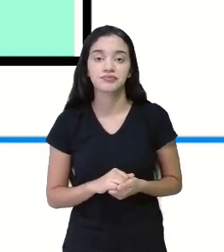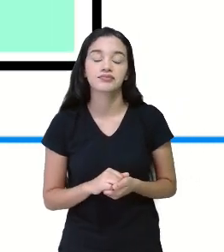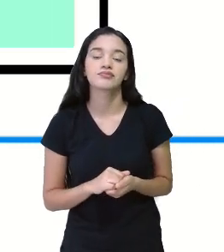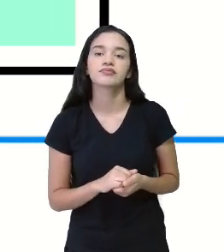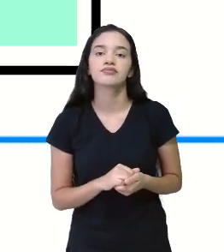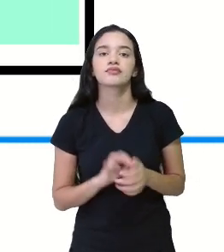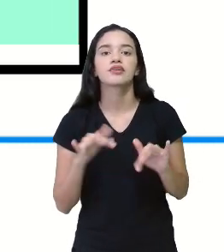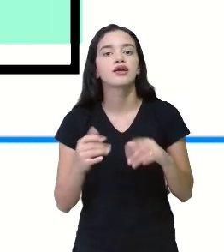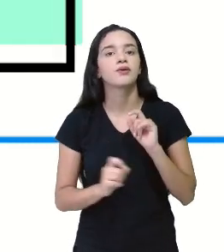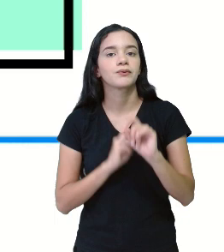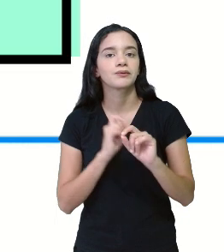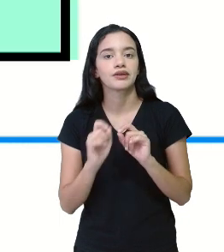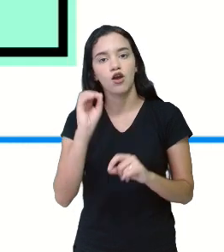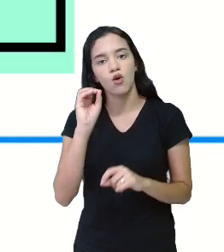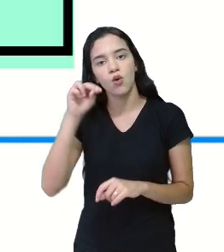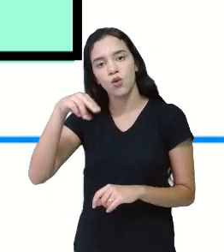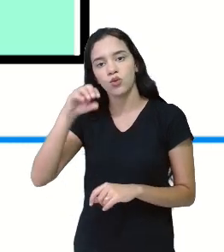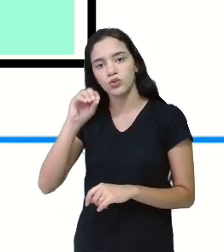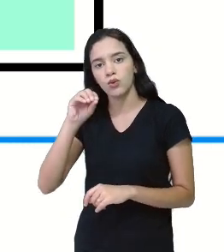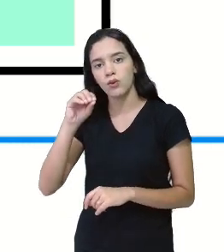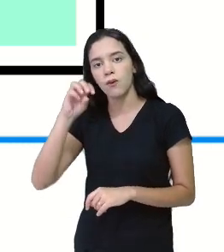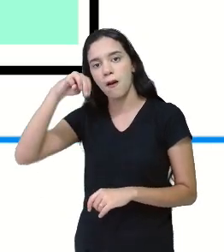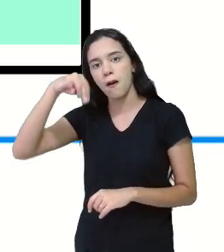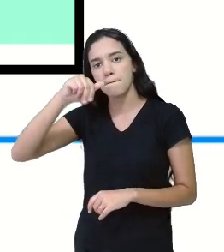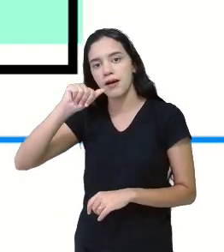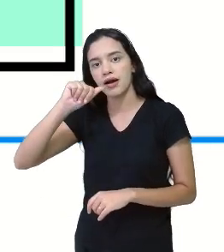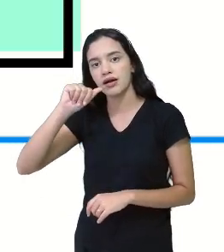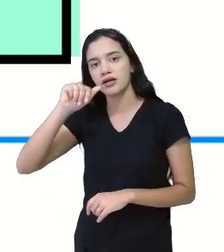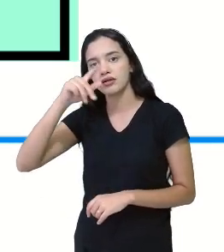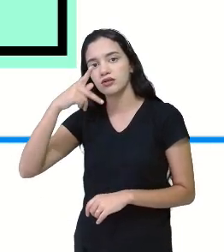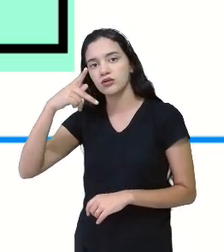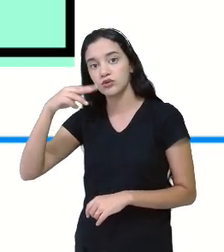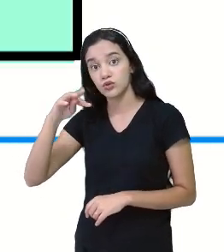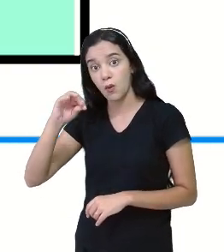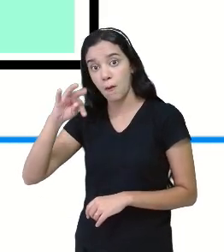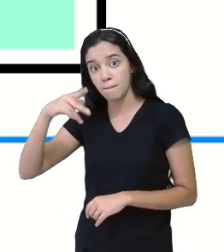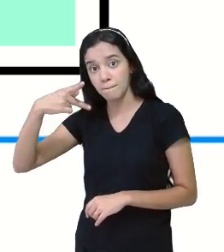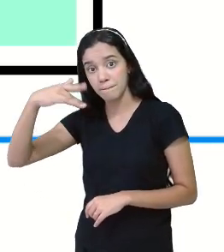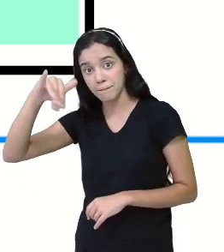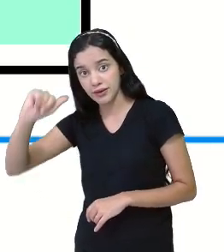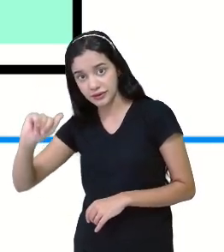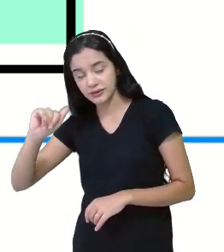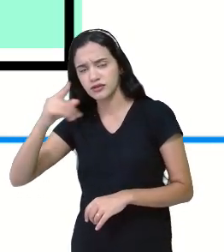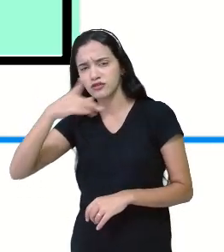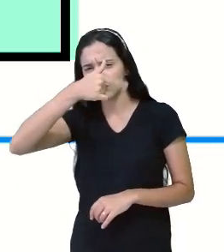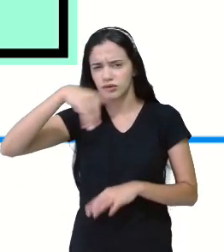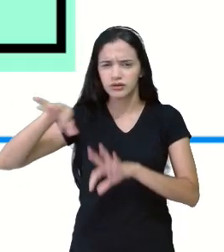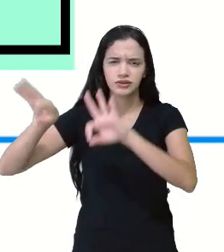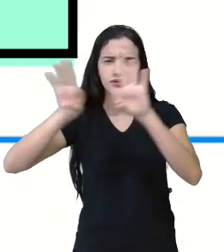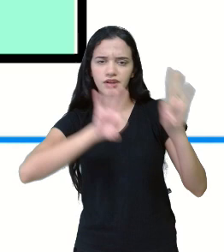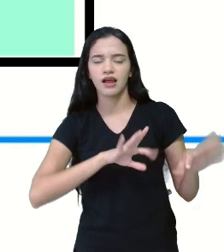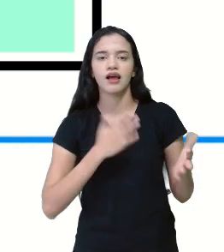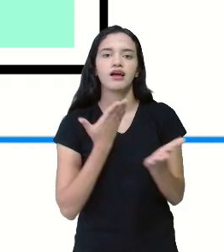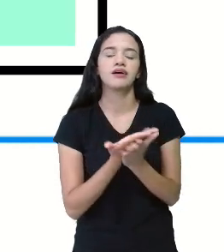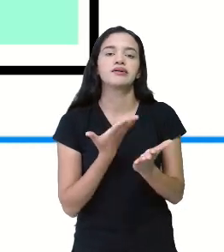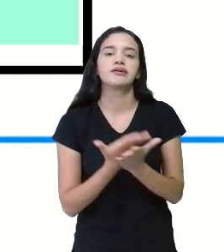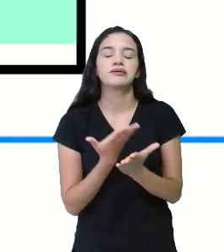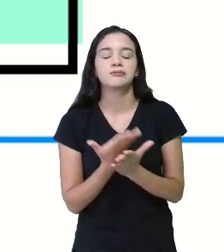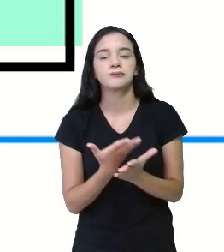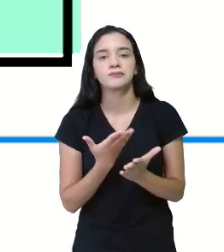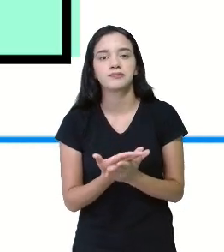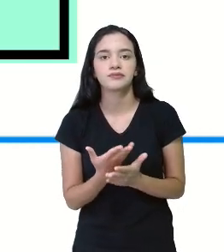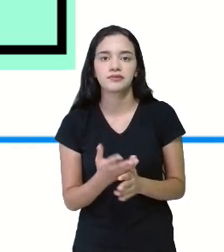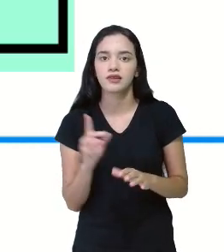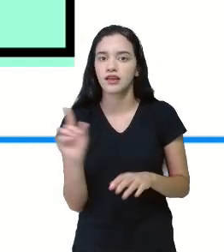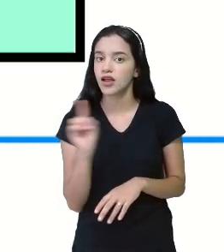Isso é onomatopeia. Mas, a pergunta é, e aí eu volto a dizer, vocês já assistiram a aula sobre a onomatopeia?